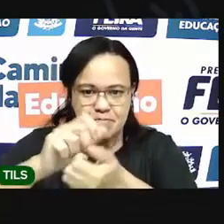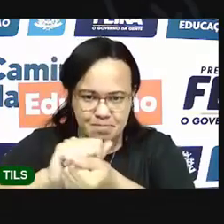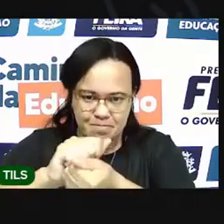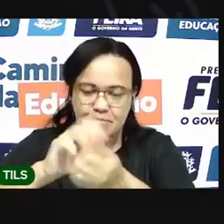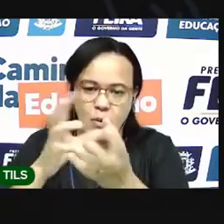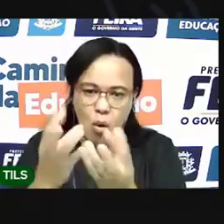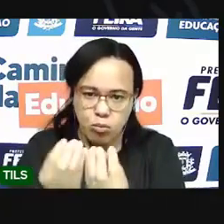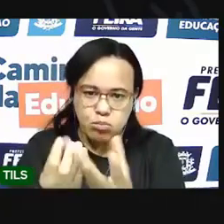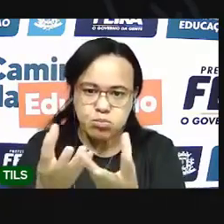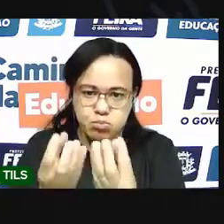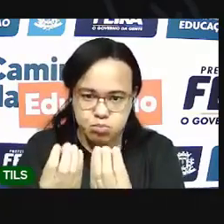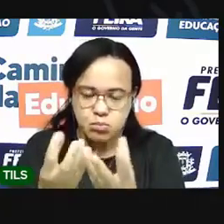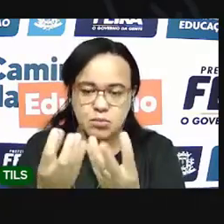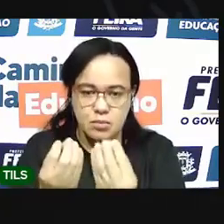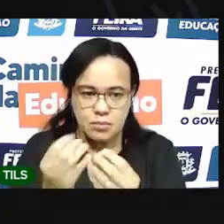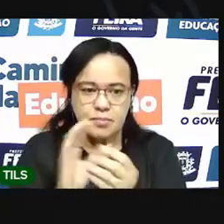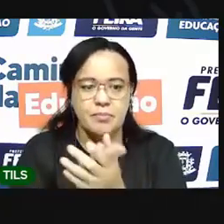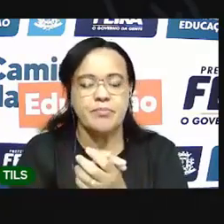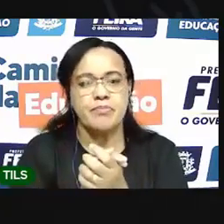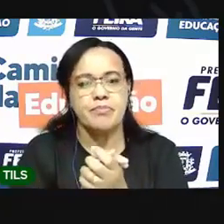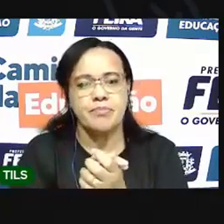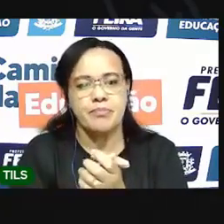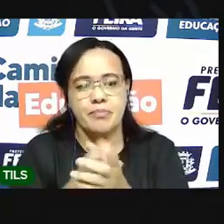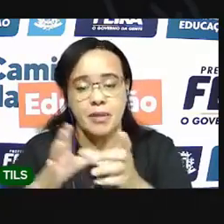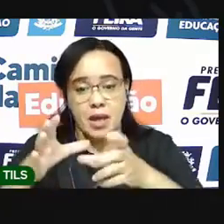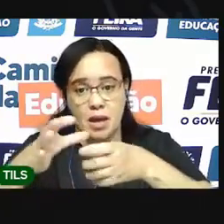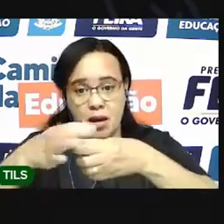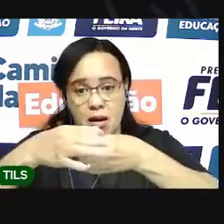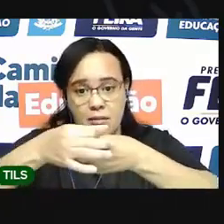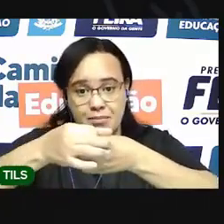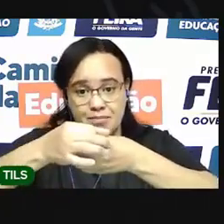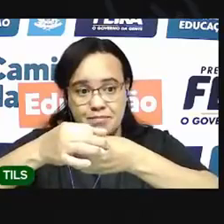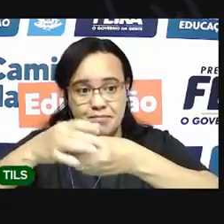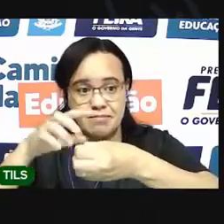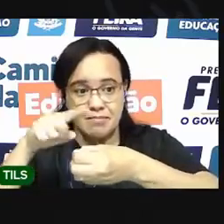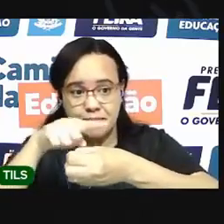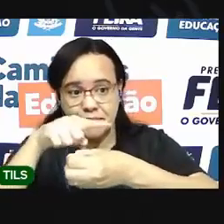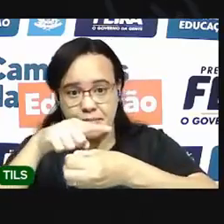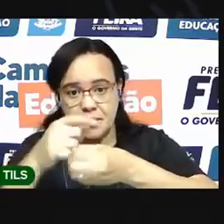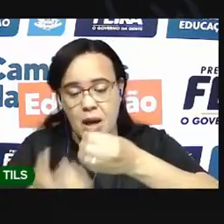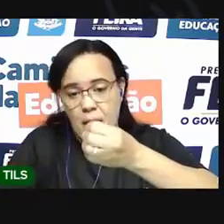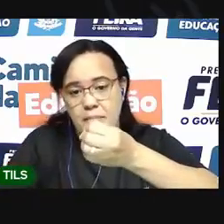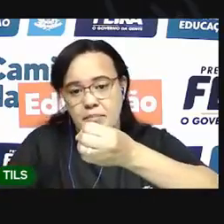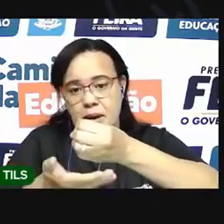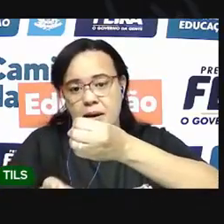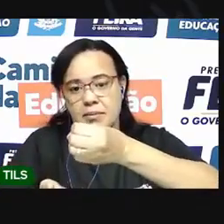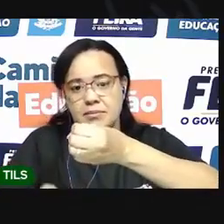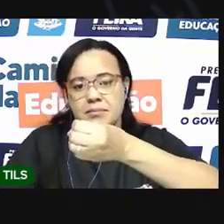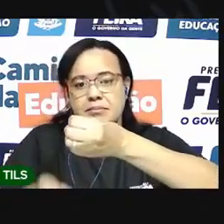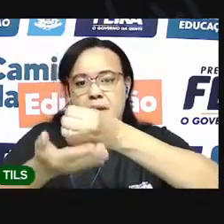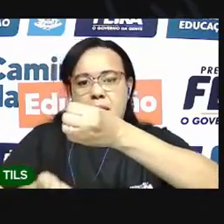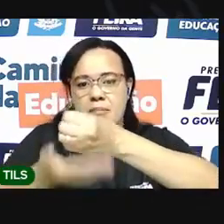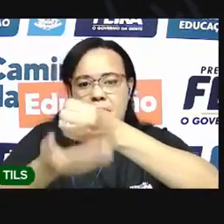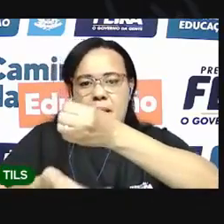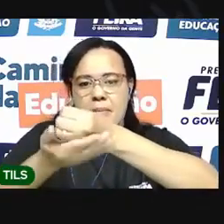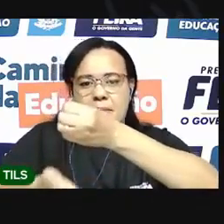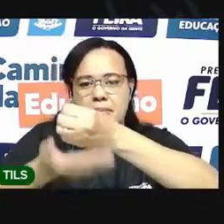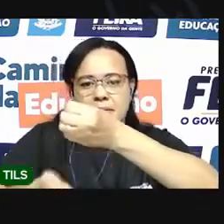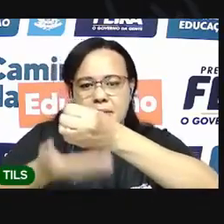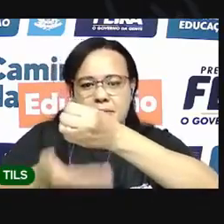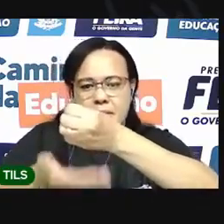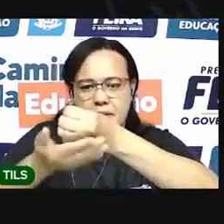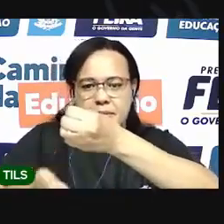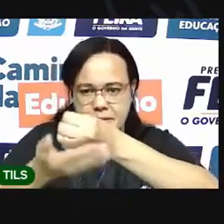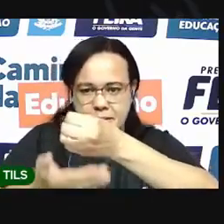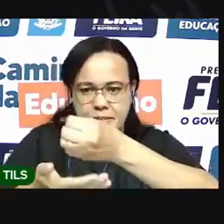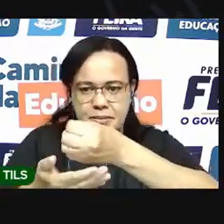Fez isso, vem aqui embaixo, ó, e faz assim com a palma da mão para ficar achatada, tá?